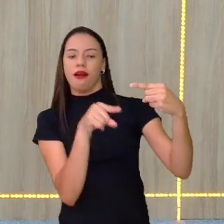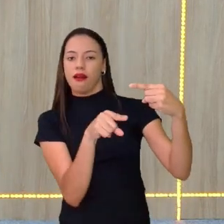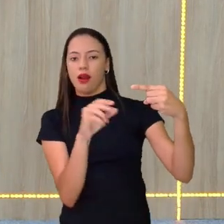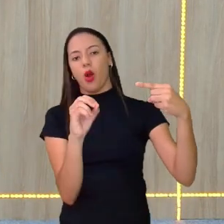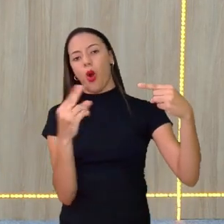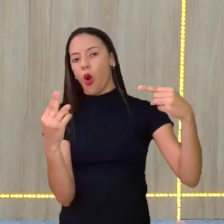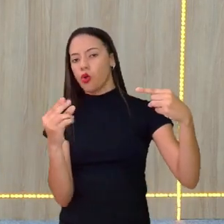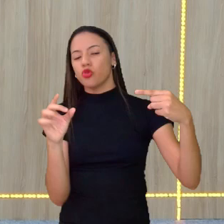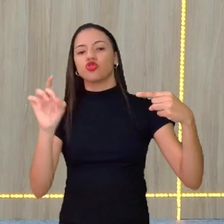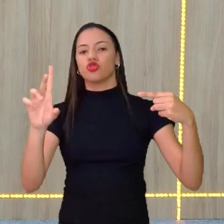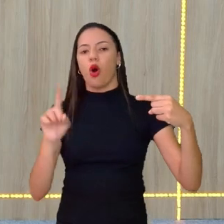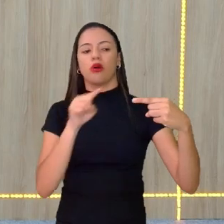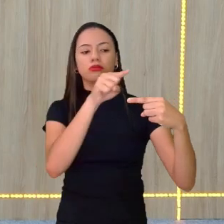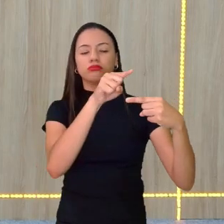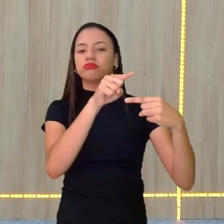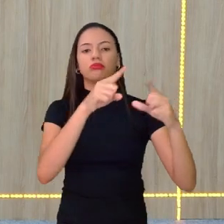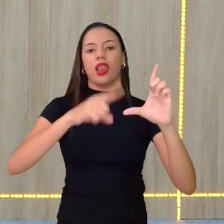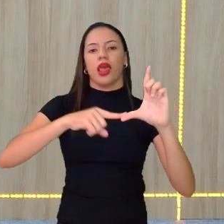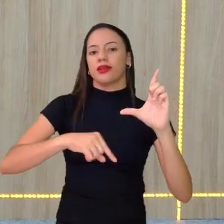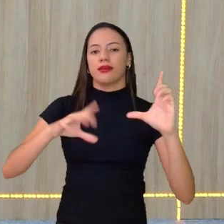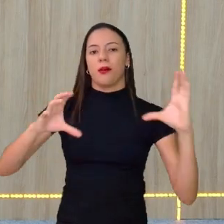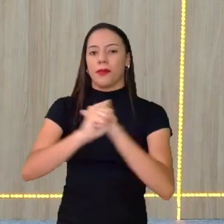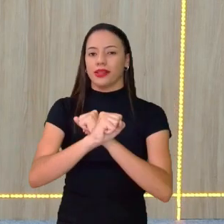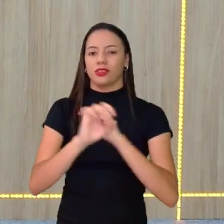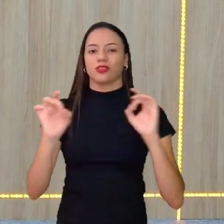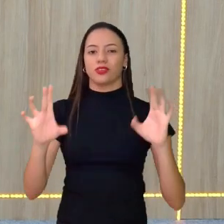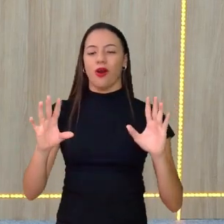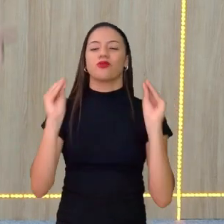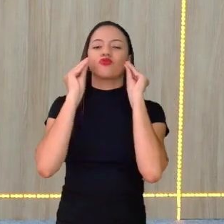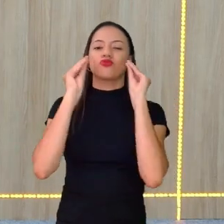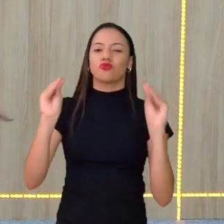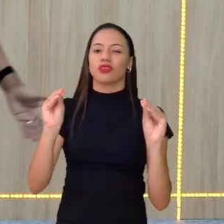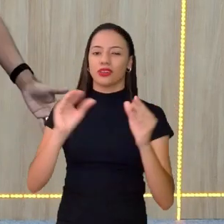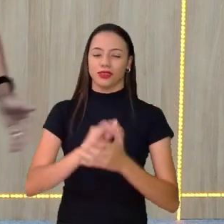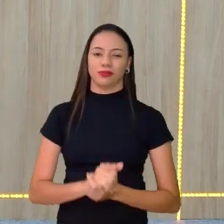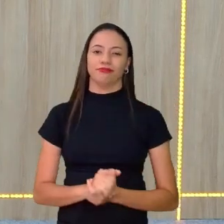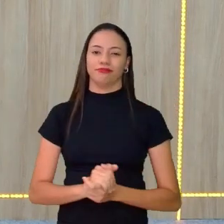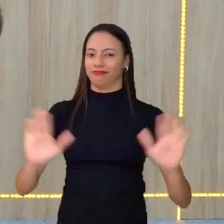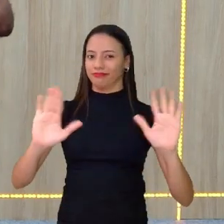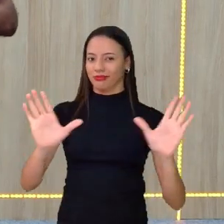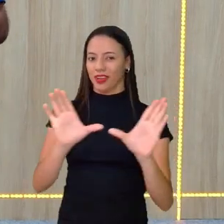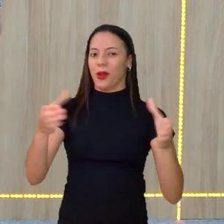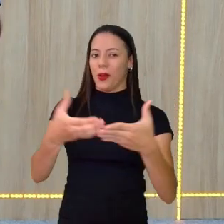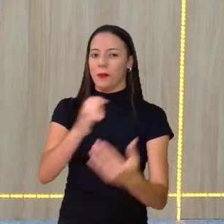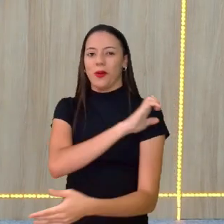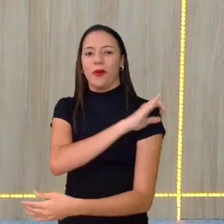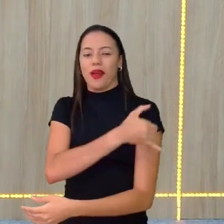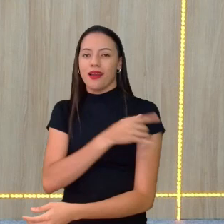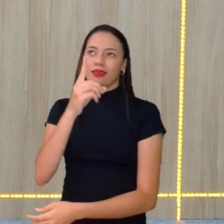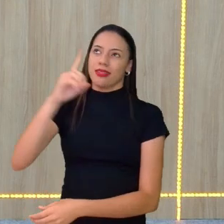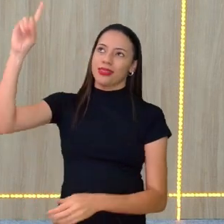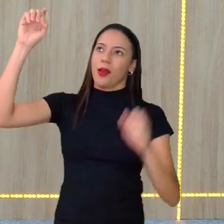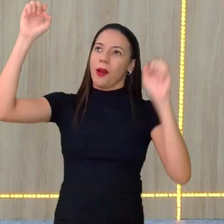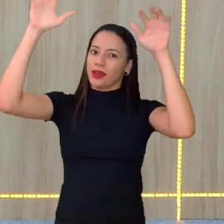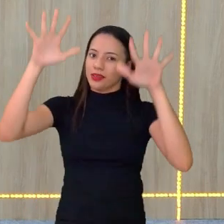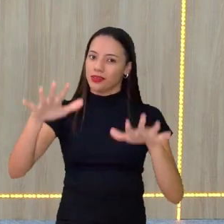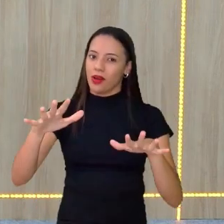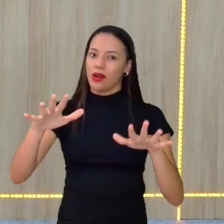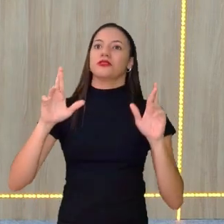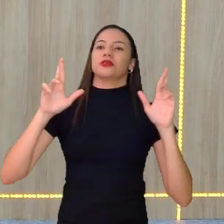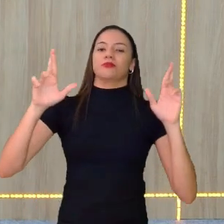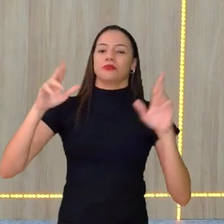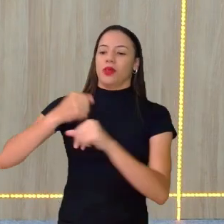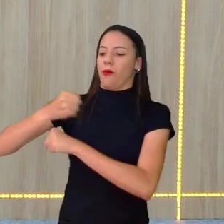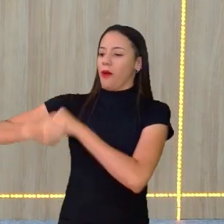o número completo, ó. Cheiro pra vocês, queridinhos do EJA, que Deus abençoe, que tenhamos um ano de